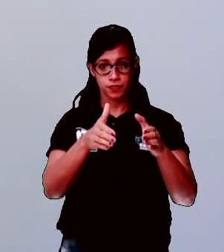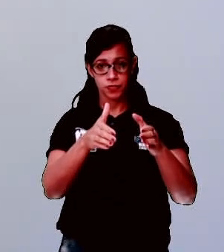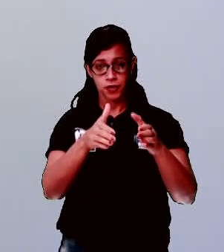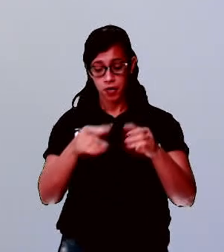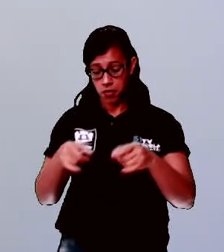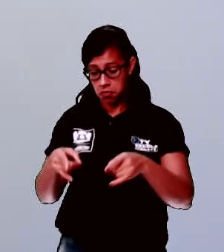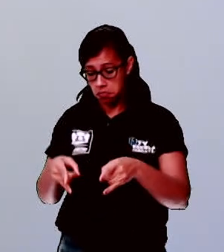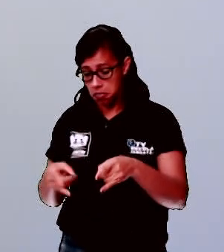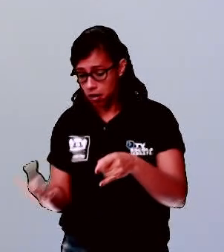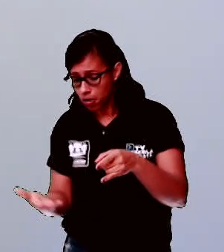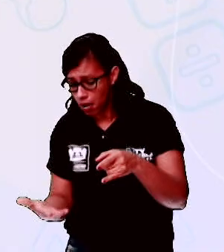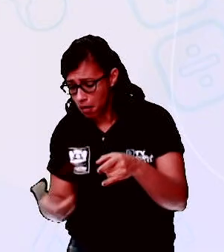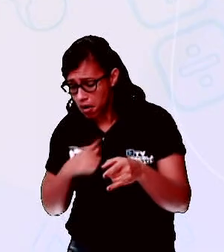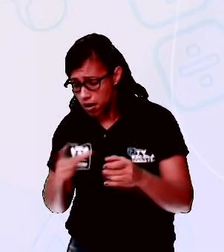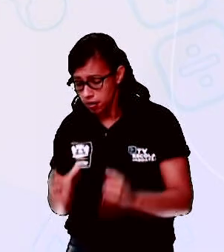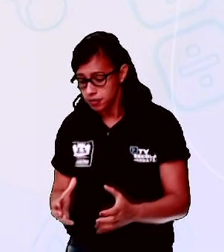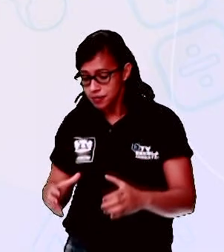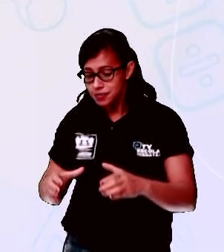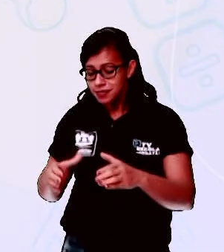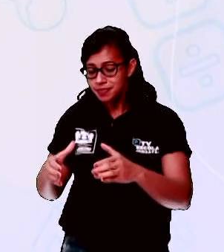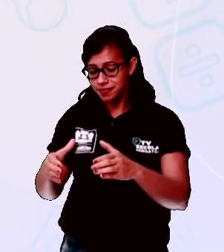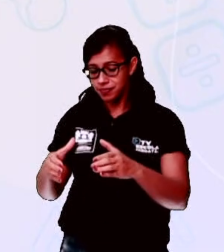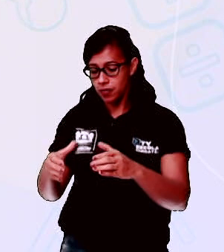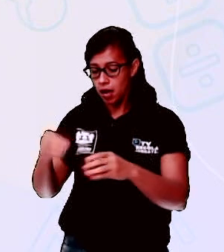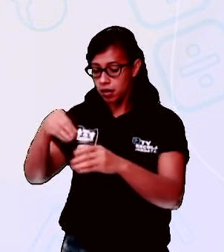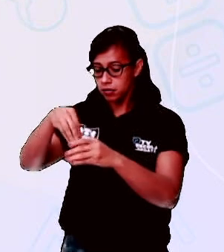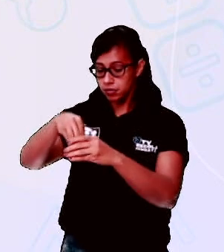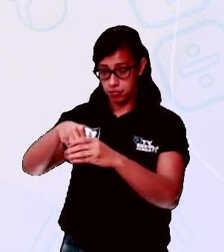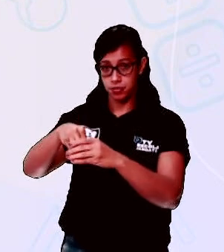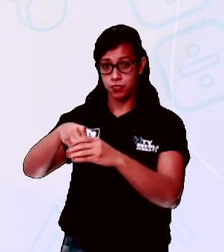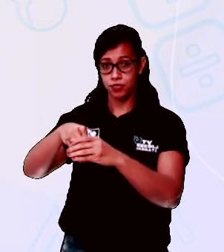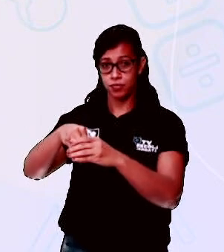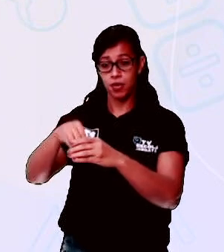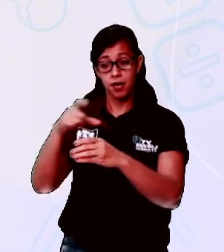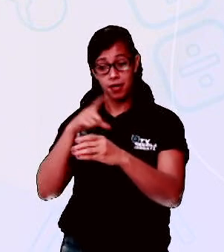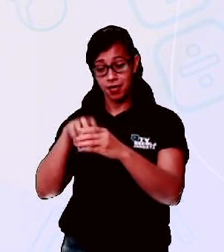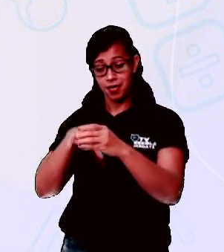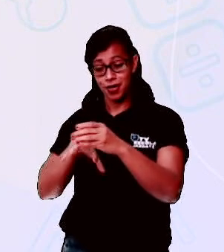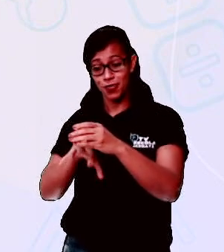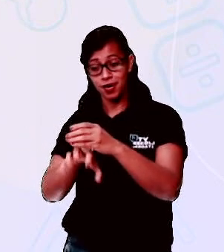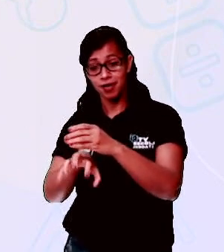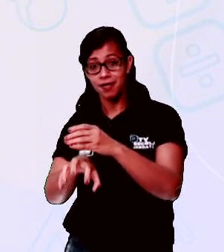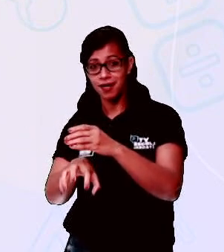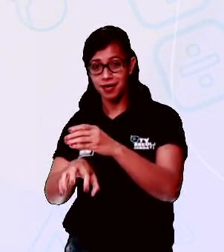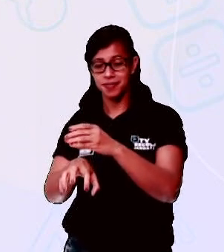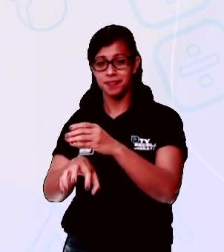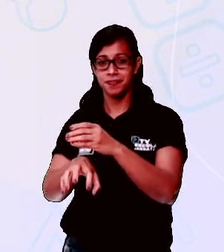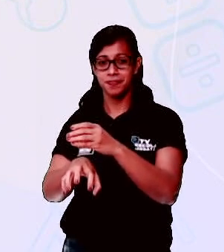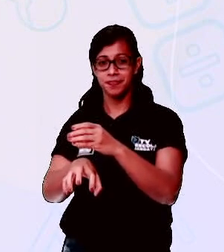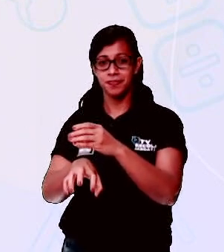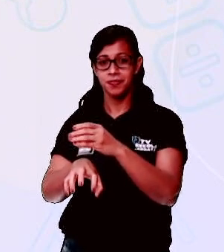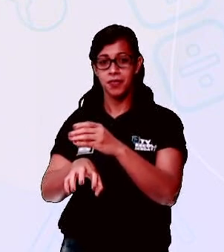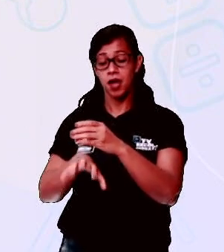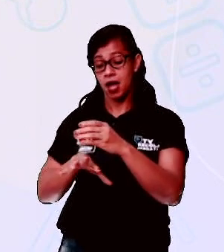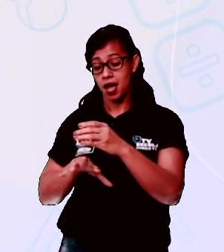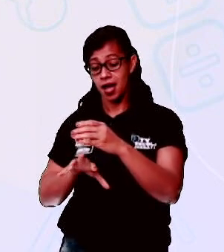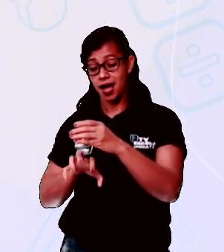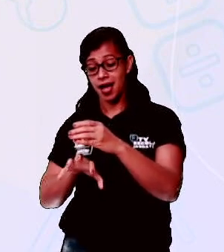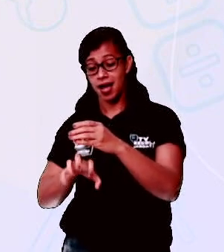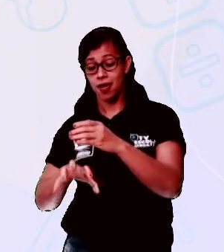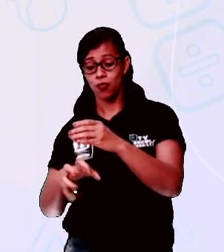cama tem uma jarra. Dentro da jarra tem uma aranha. Tanto a aranha